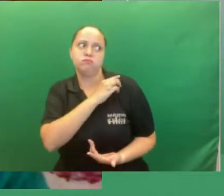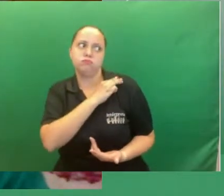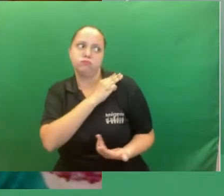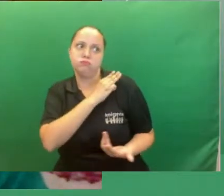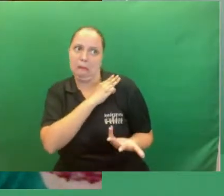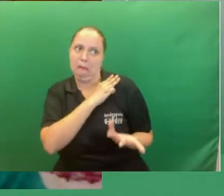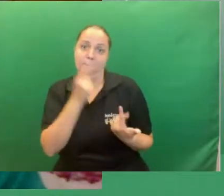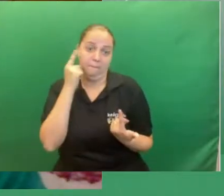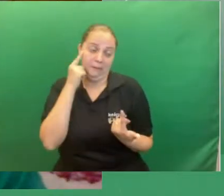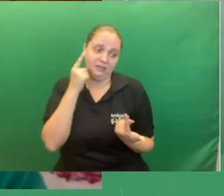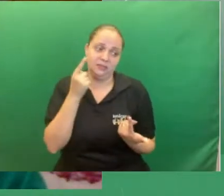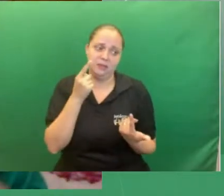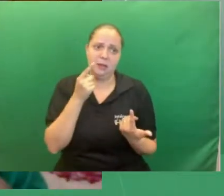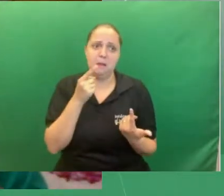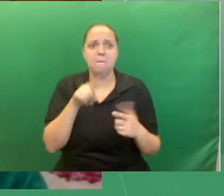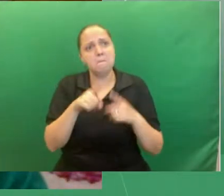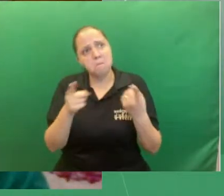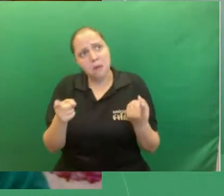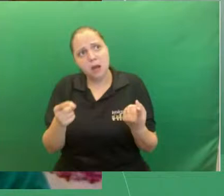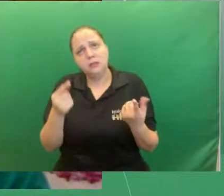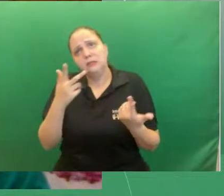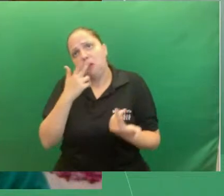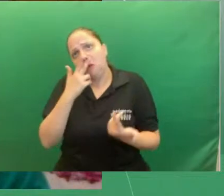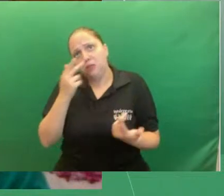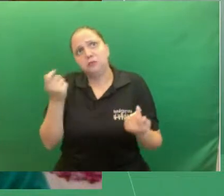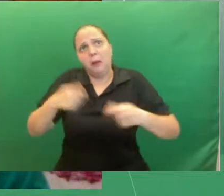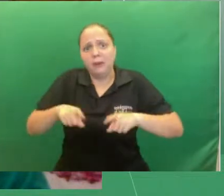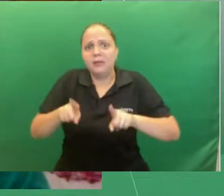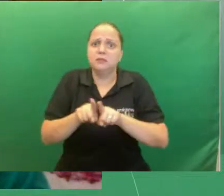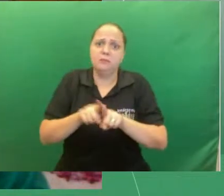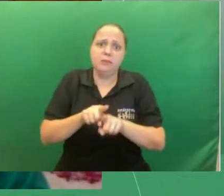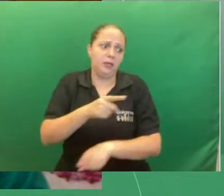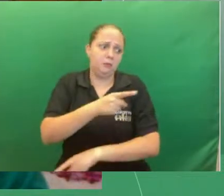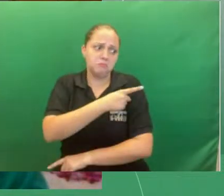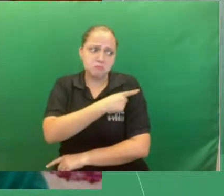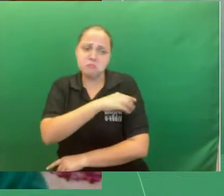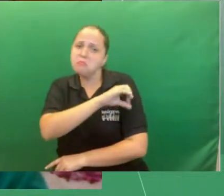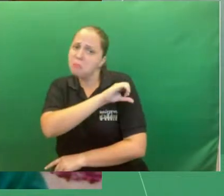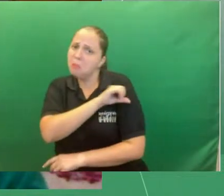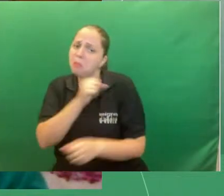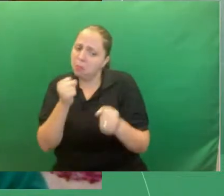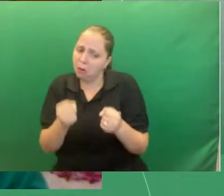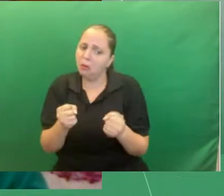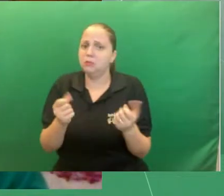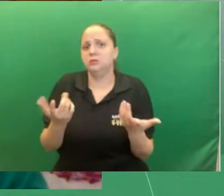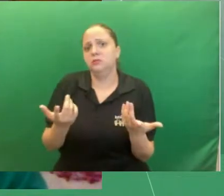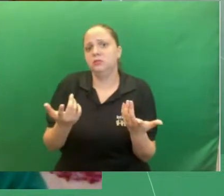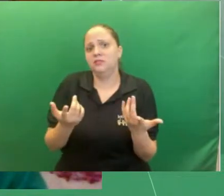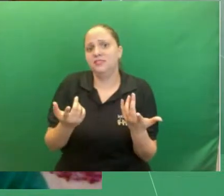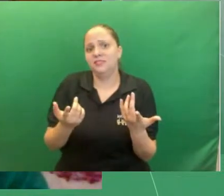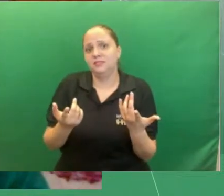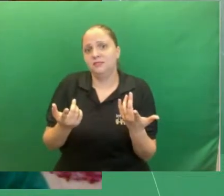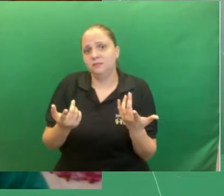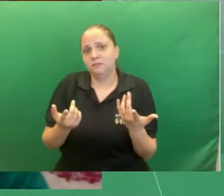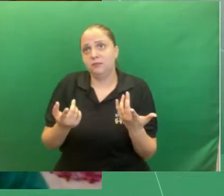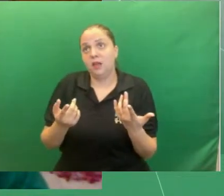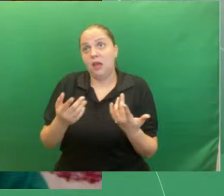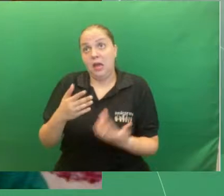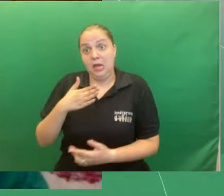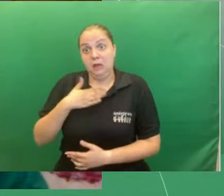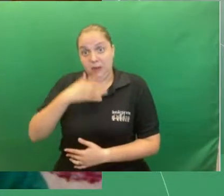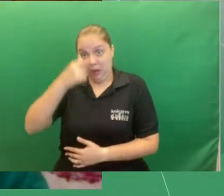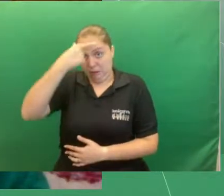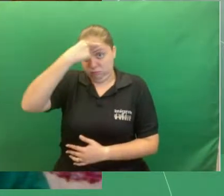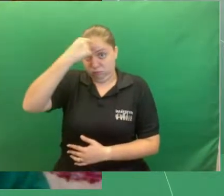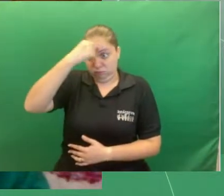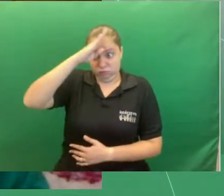em algo para o fundamental na minha graduação eu fiz uma experiência no fundamental que deu muito